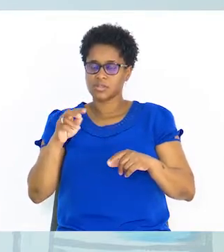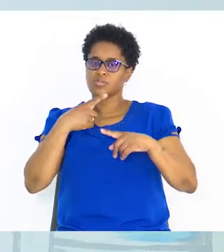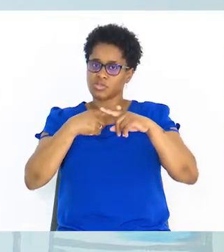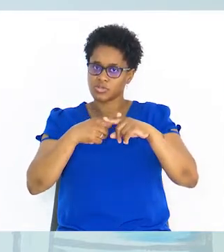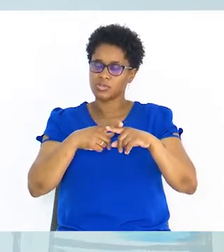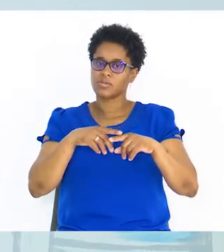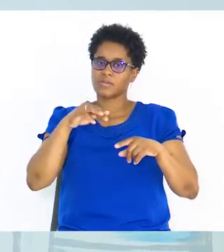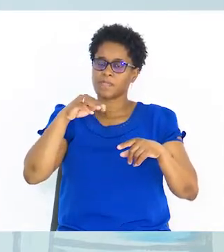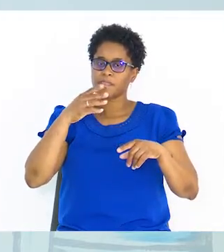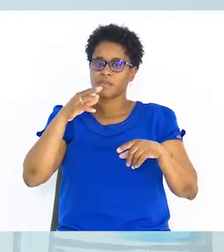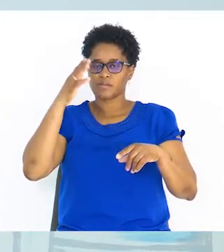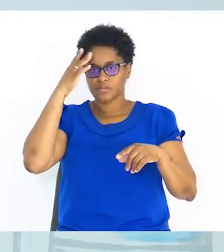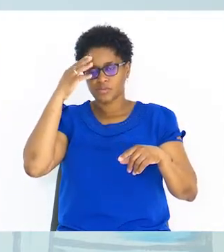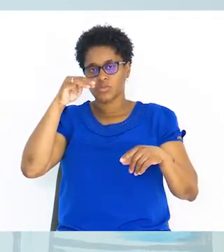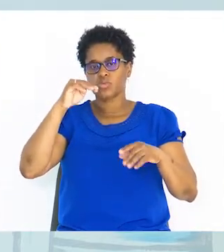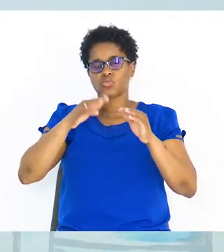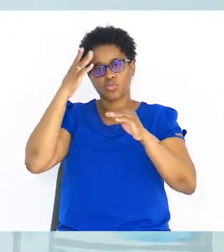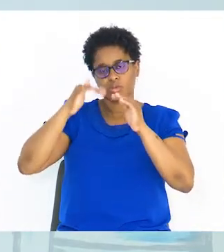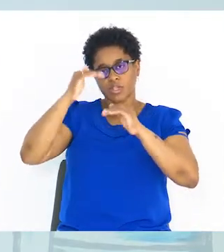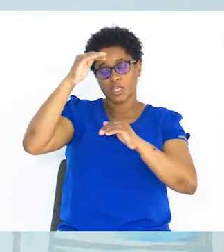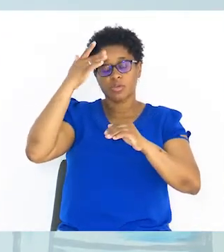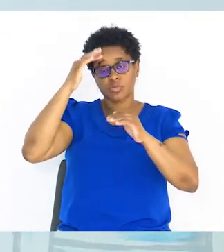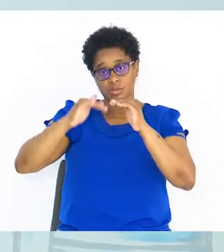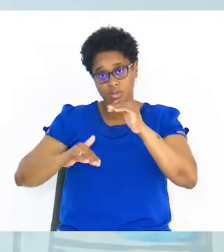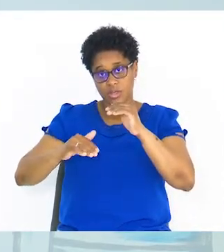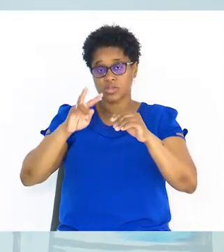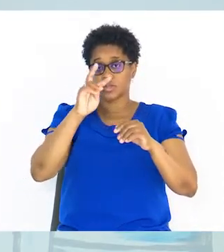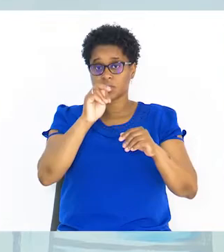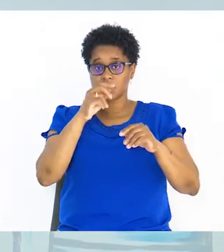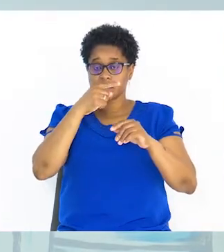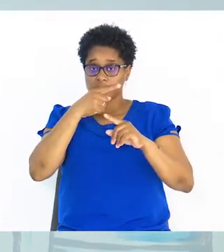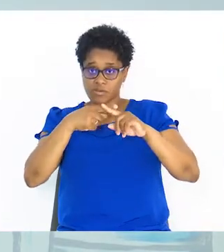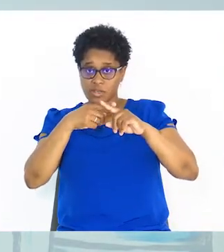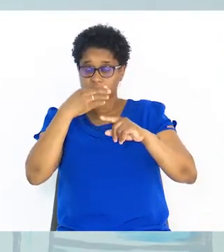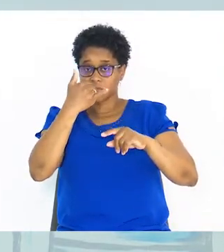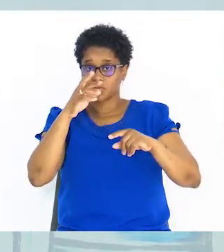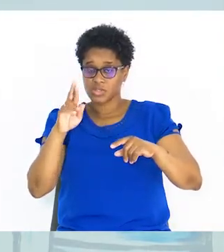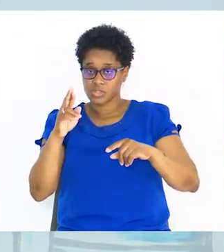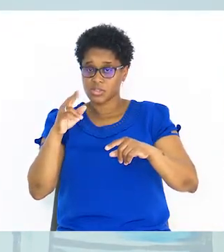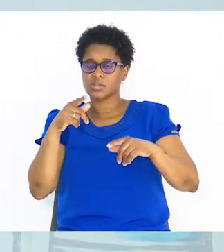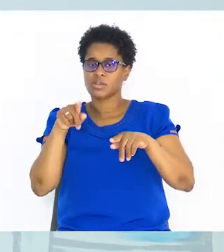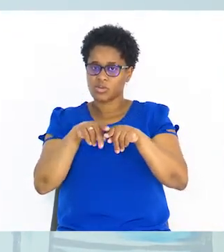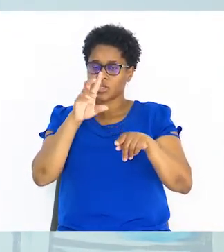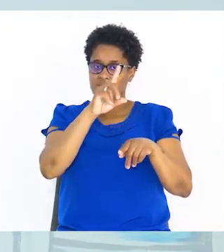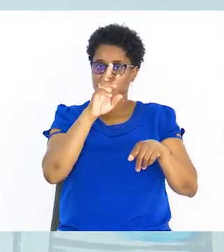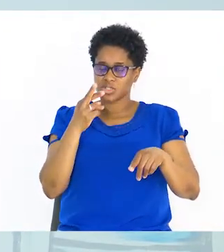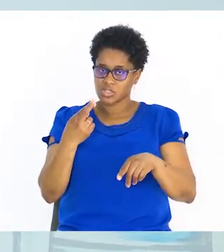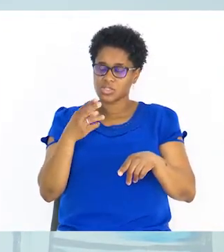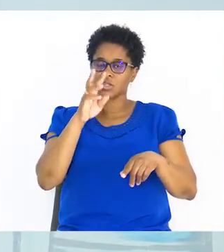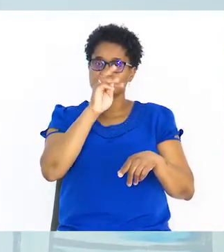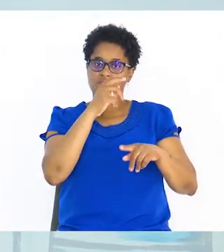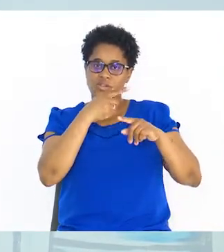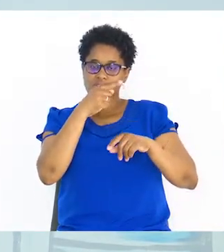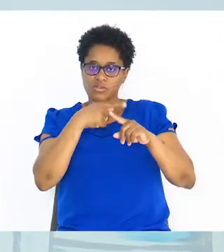multiplica pelo denominador. 3 vezes menos 2x, dá 6x. 3